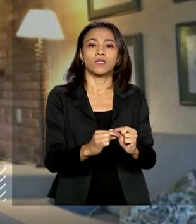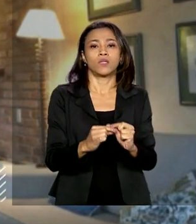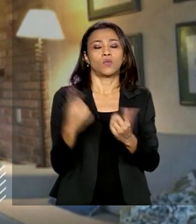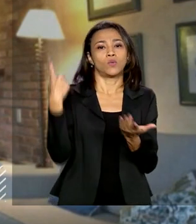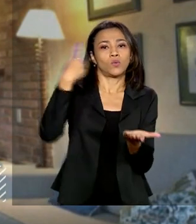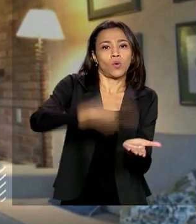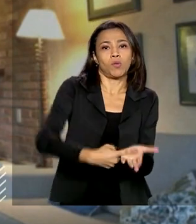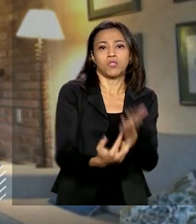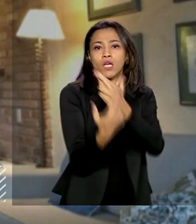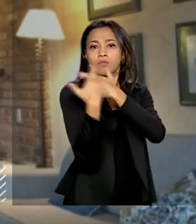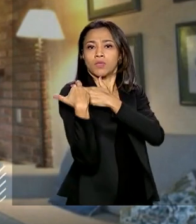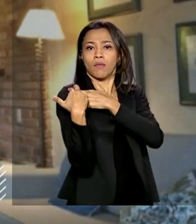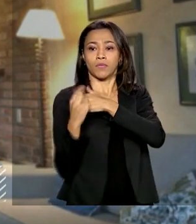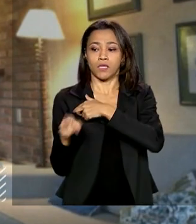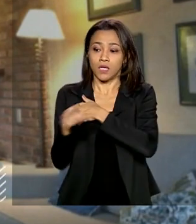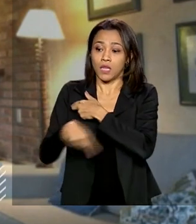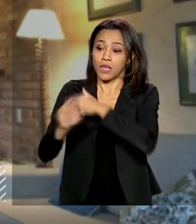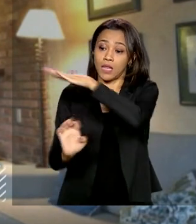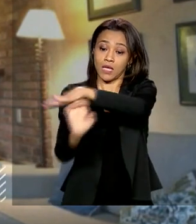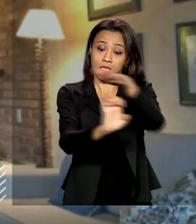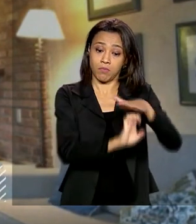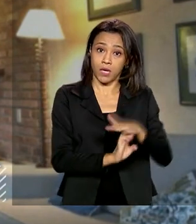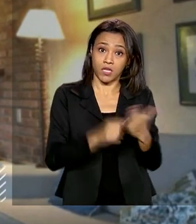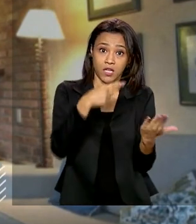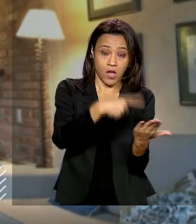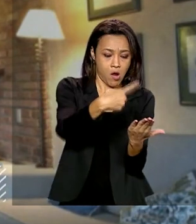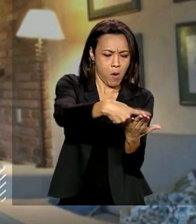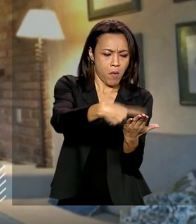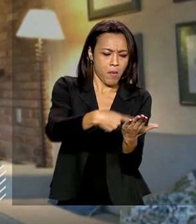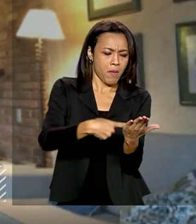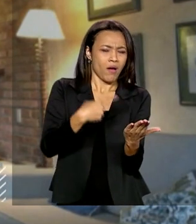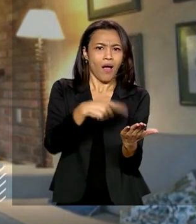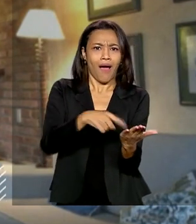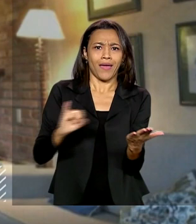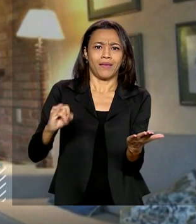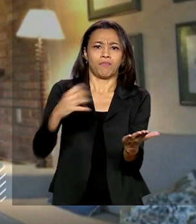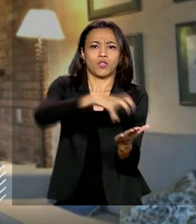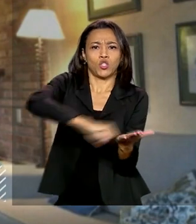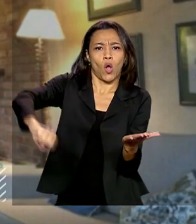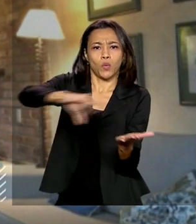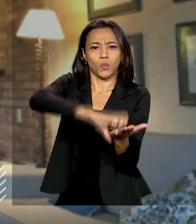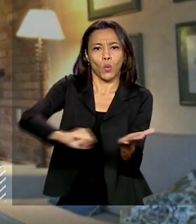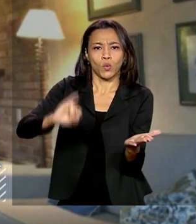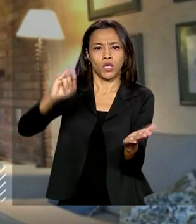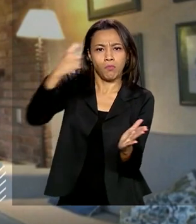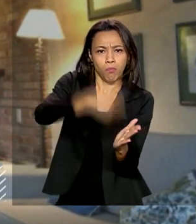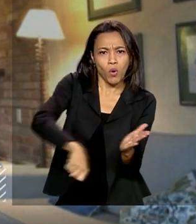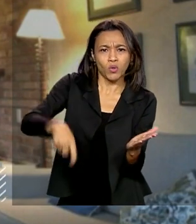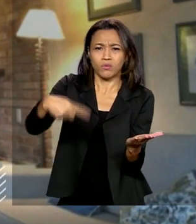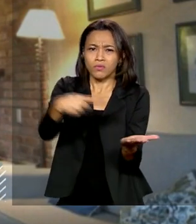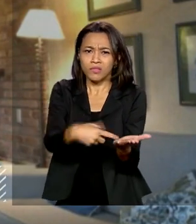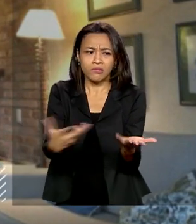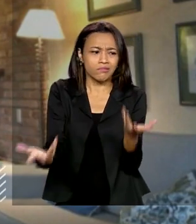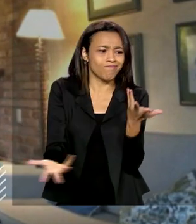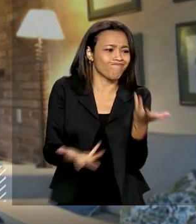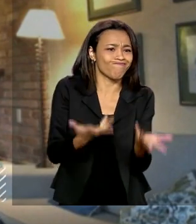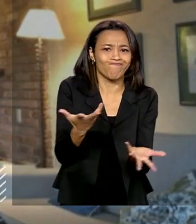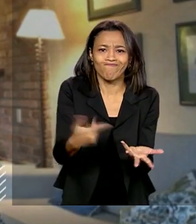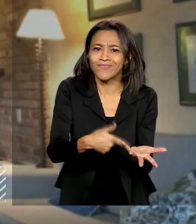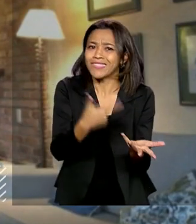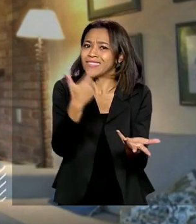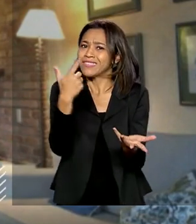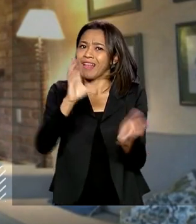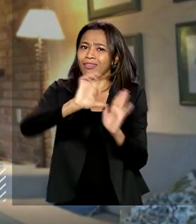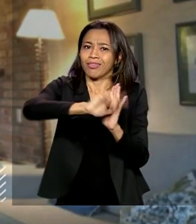pagamento. Folha de pagamento não é base hoje para tributação. É uma base antissocial. Ela é